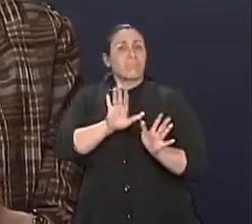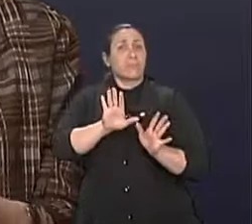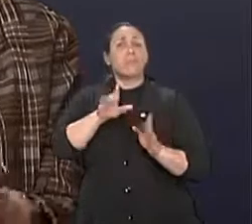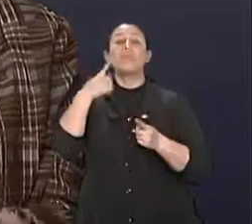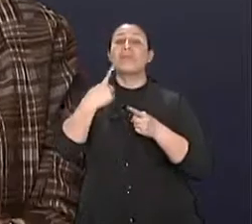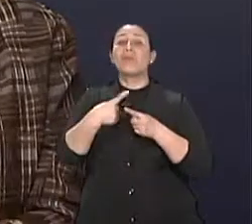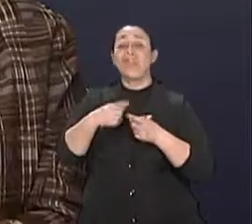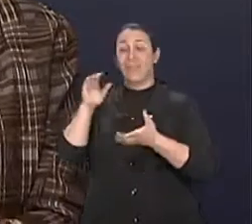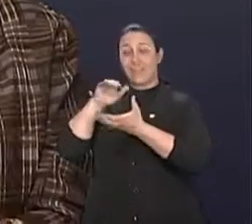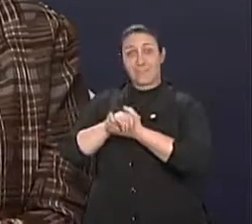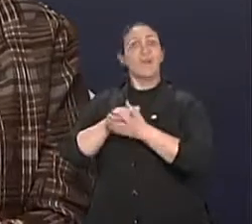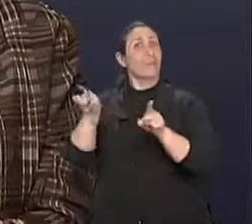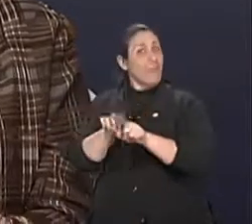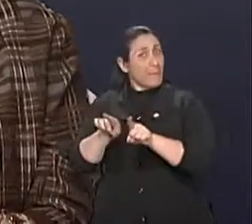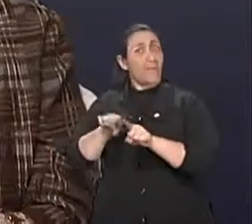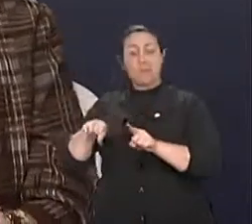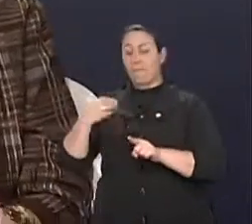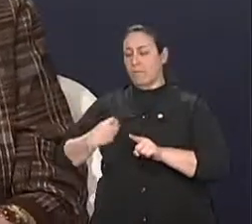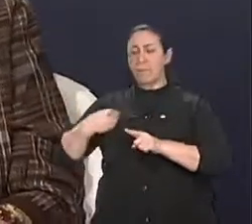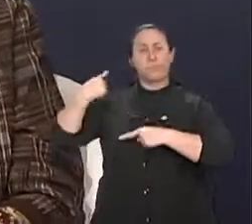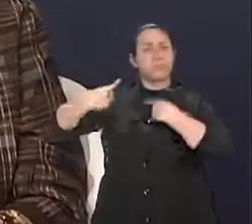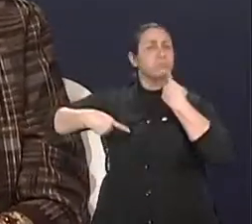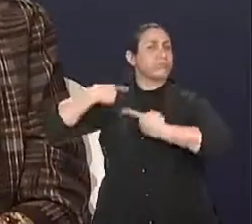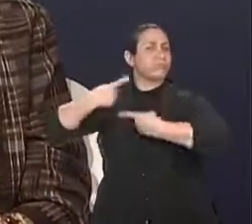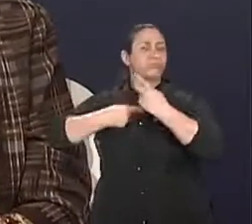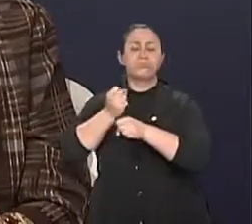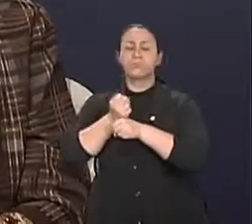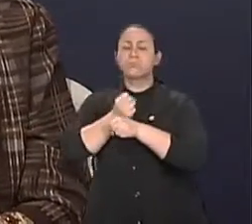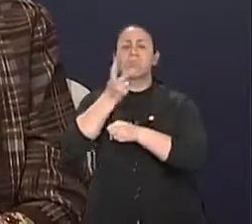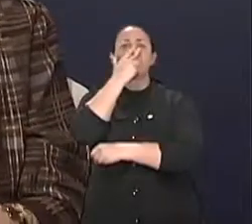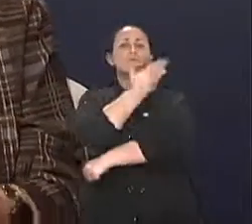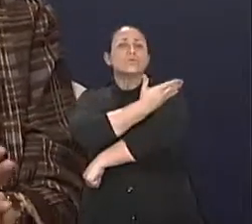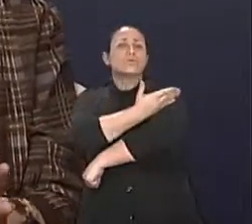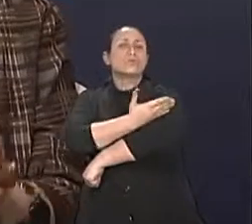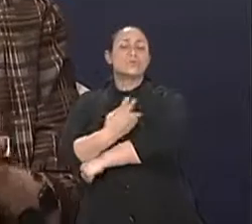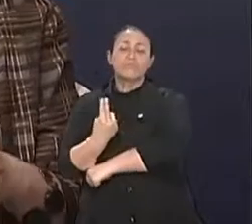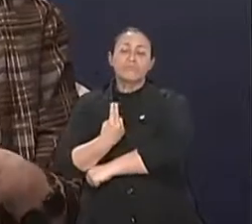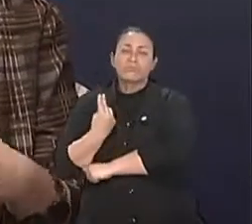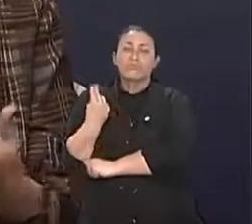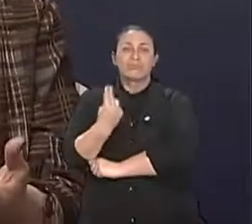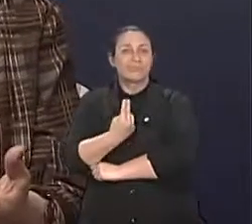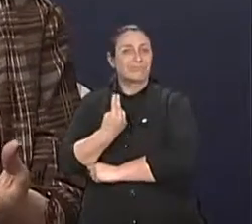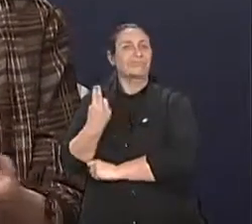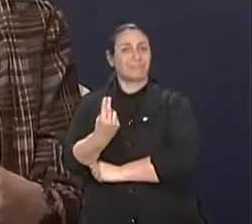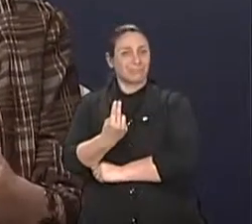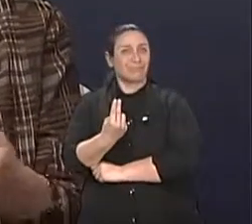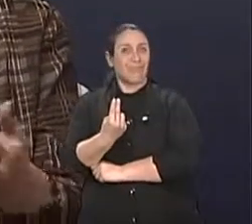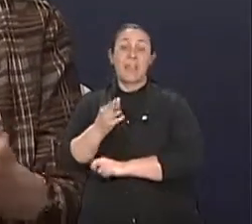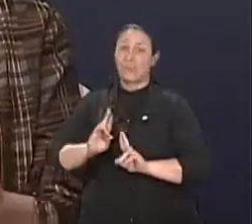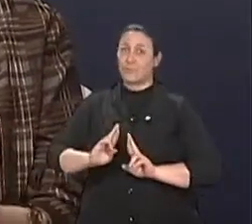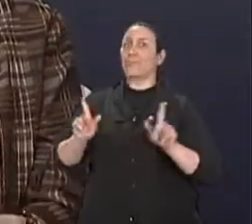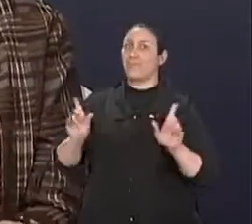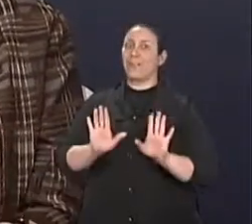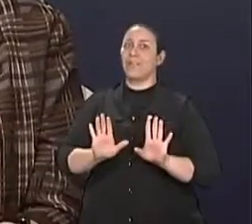casal também. Então, tem um ciclo de vida e o ciclo de vida de casal. Que é diferente. É diferente, mas